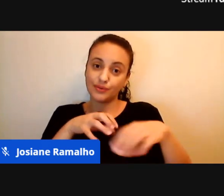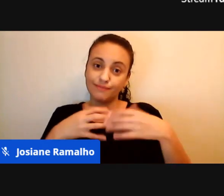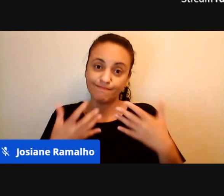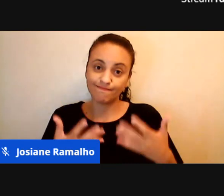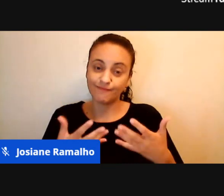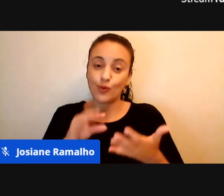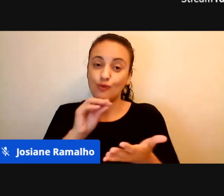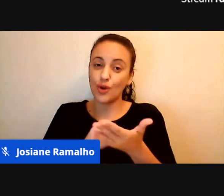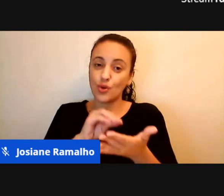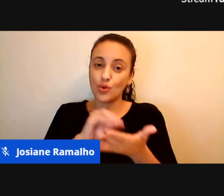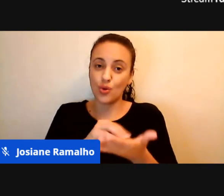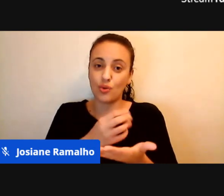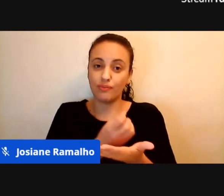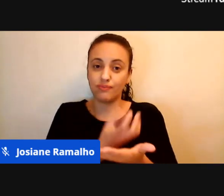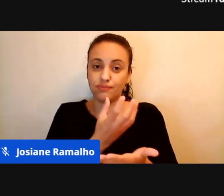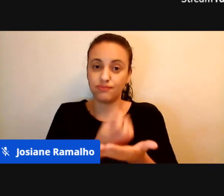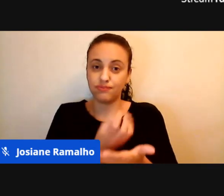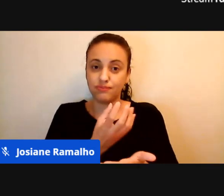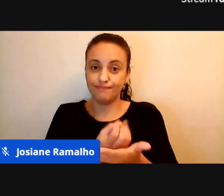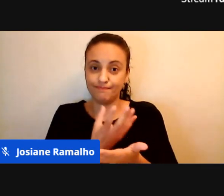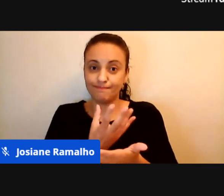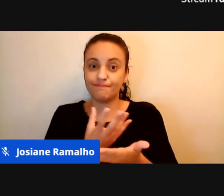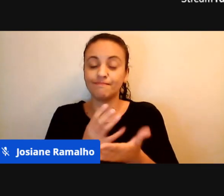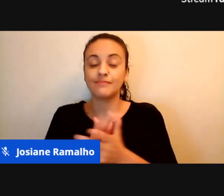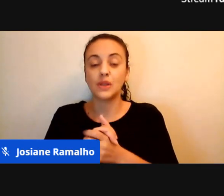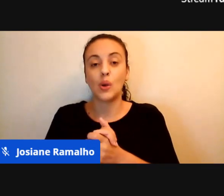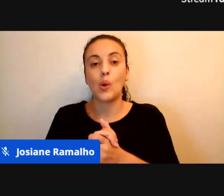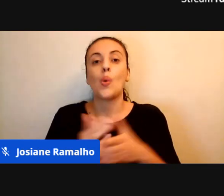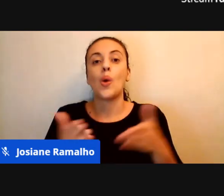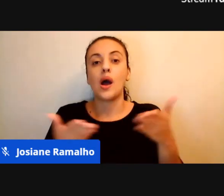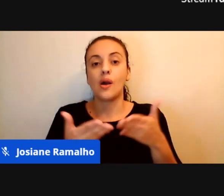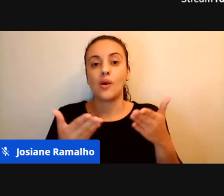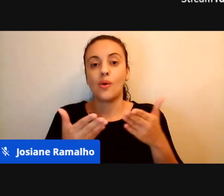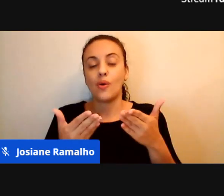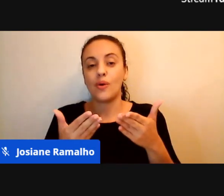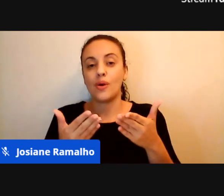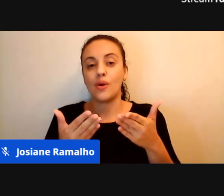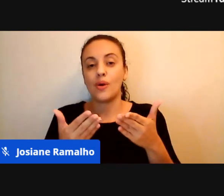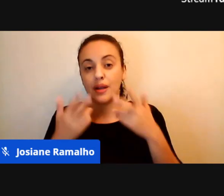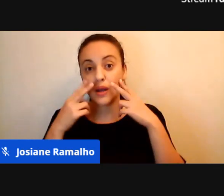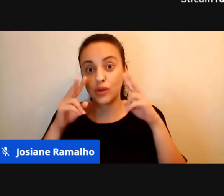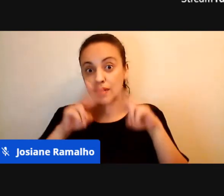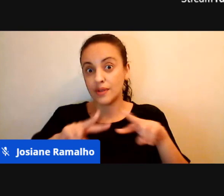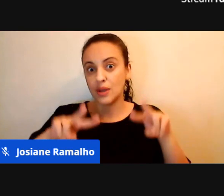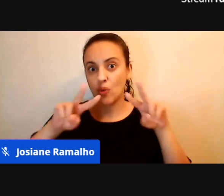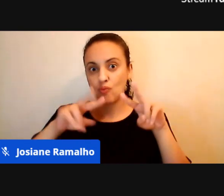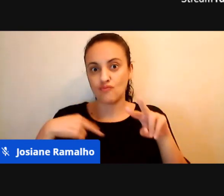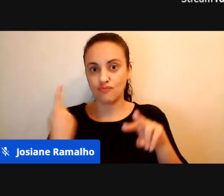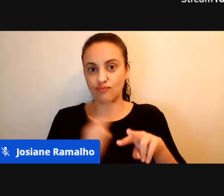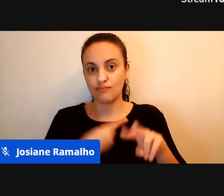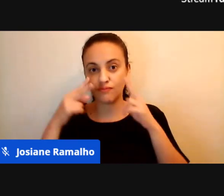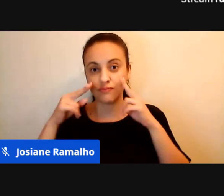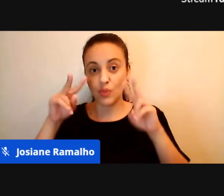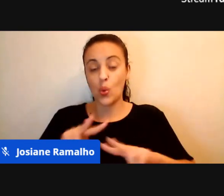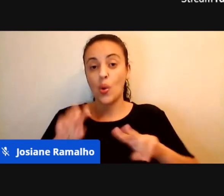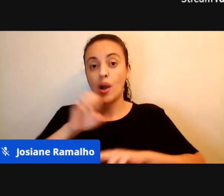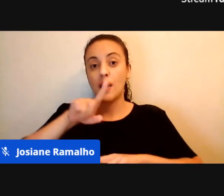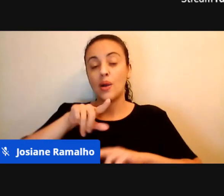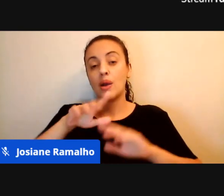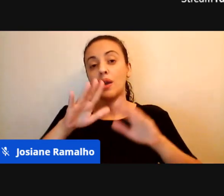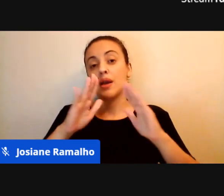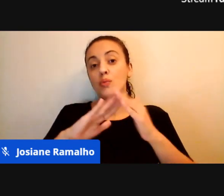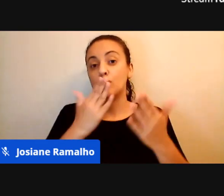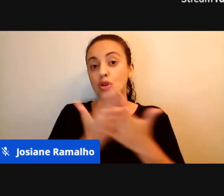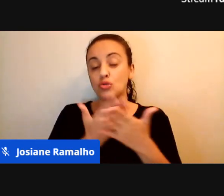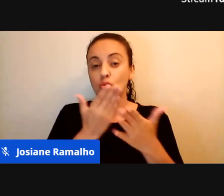é, para que a gente possa, nesse momento, ser uma escola que acolha muito mais do que uma escola, é, que